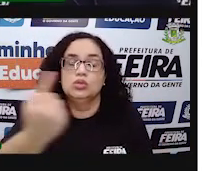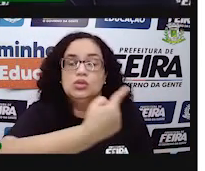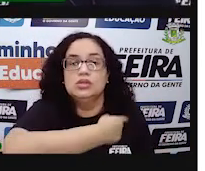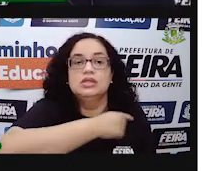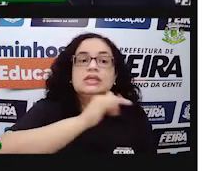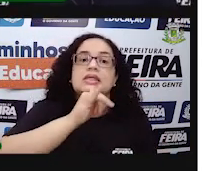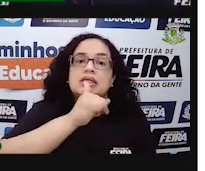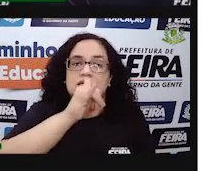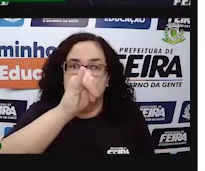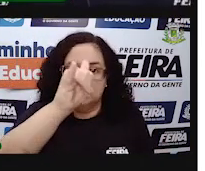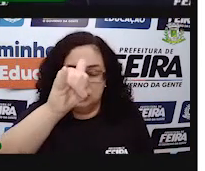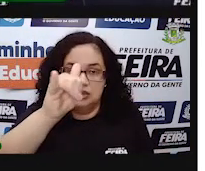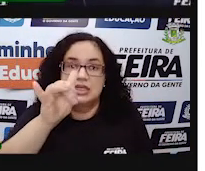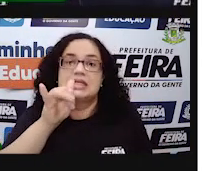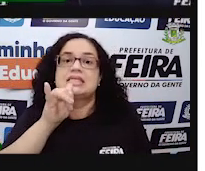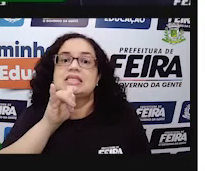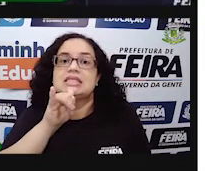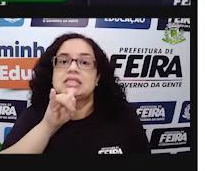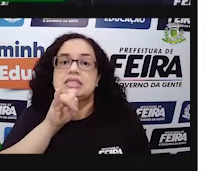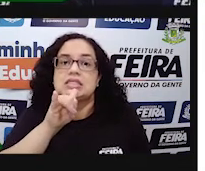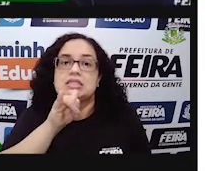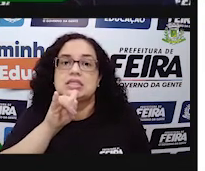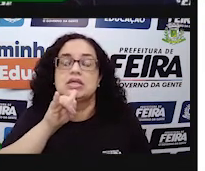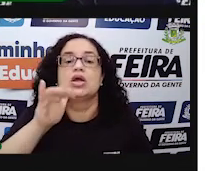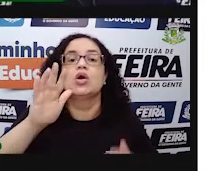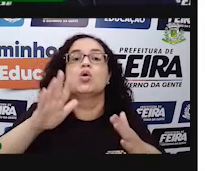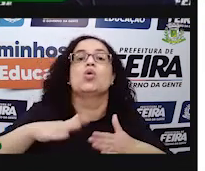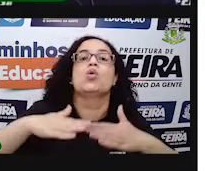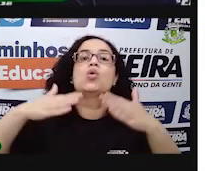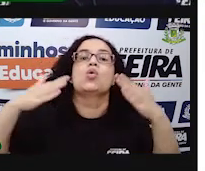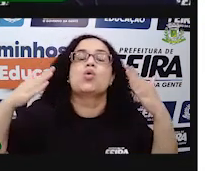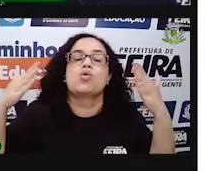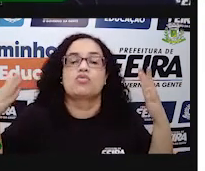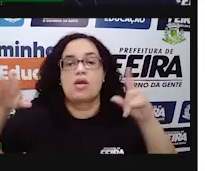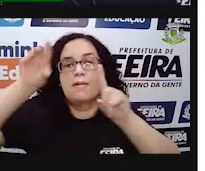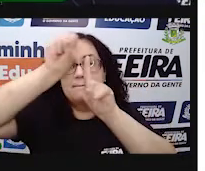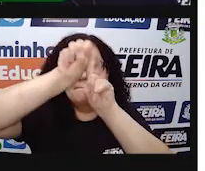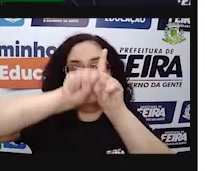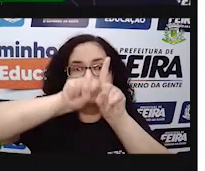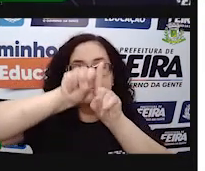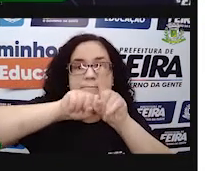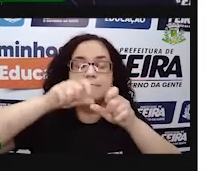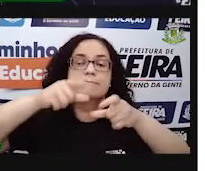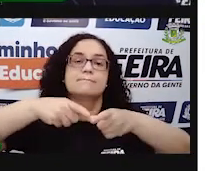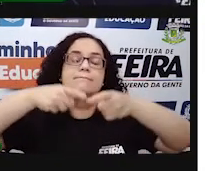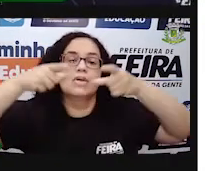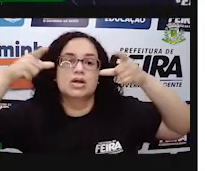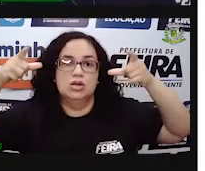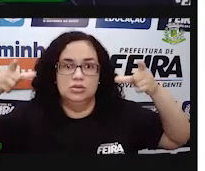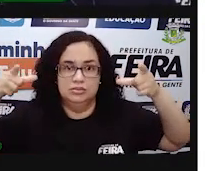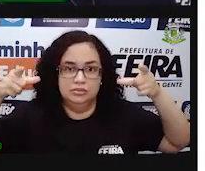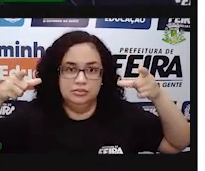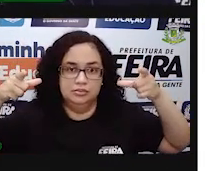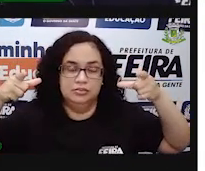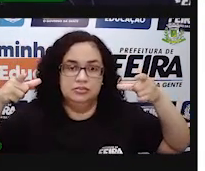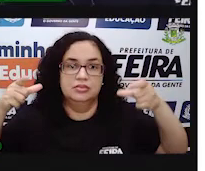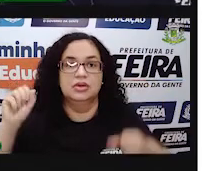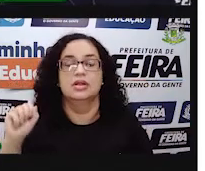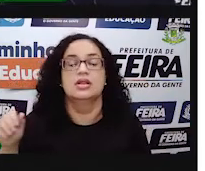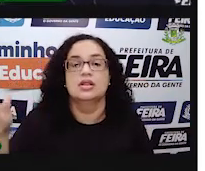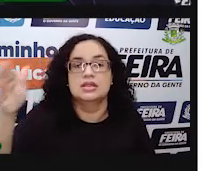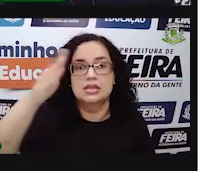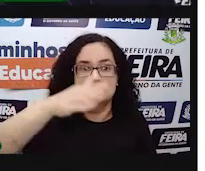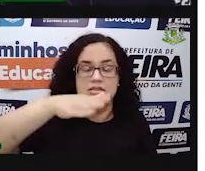acontecendo com o nosso consumo de energia. Então, por exemplo, qual foi o mês de